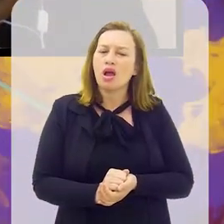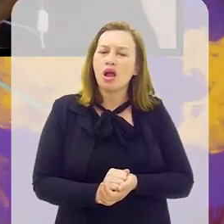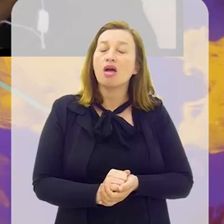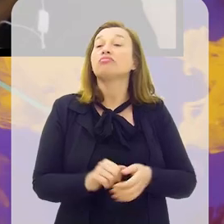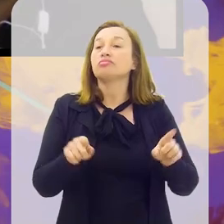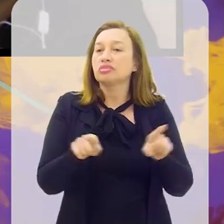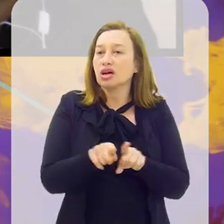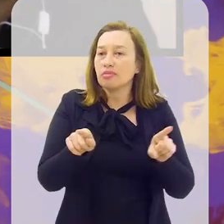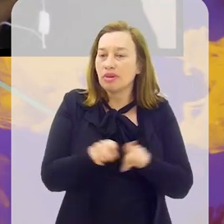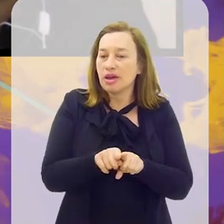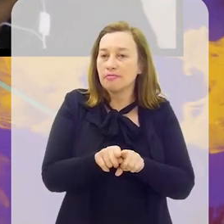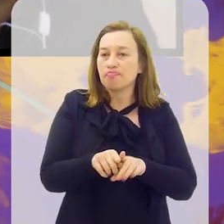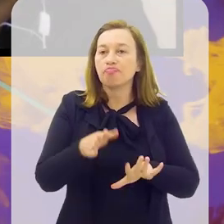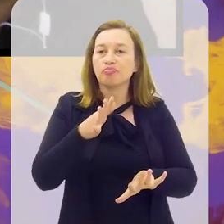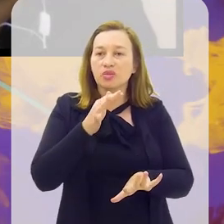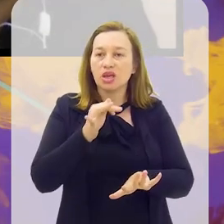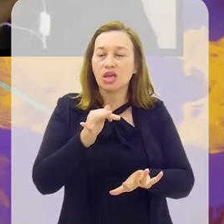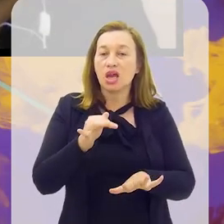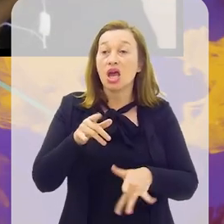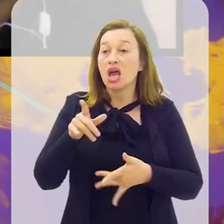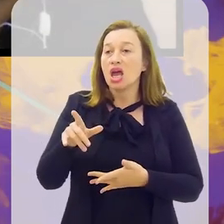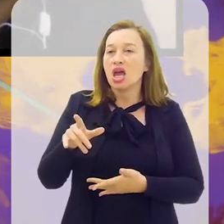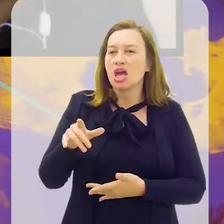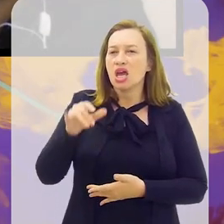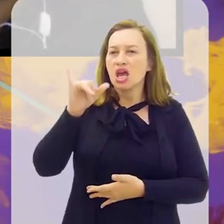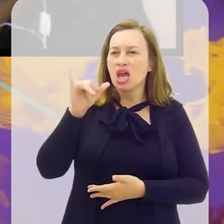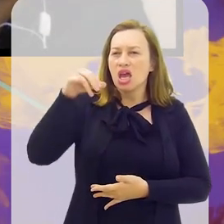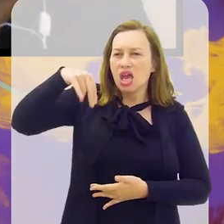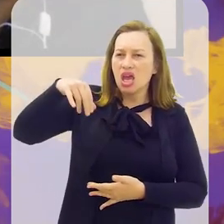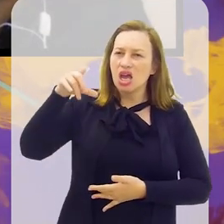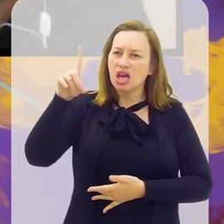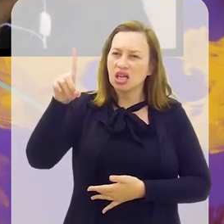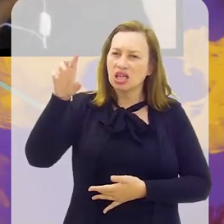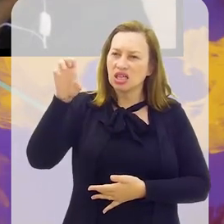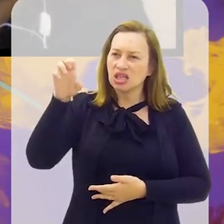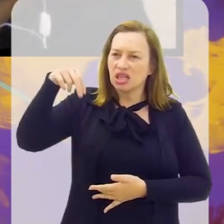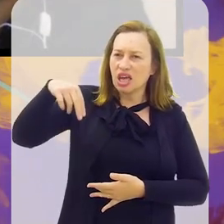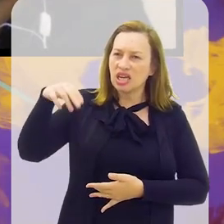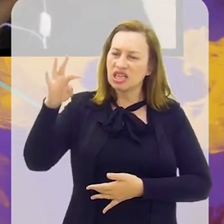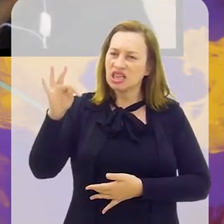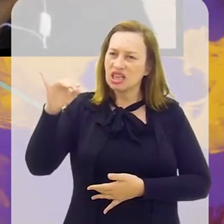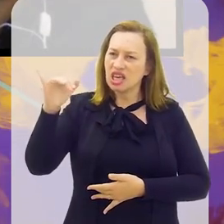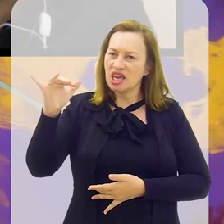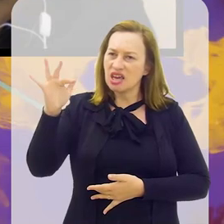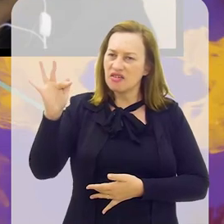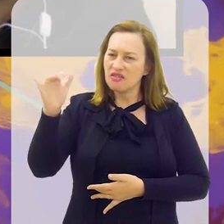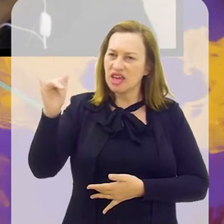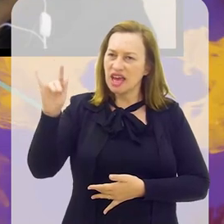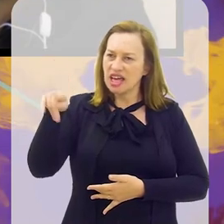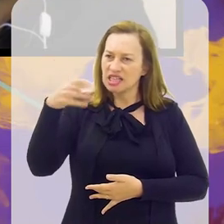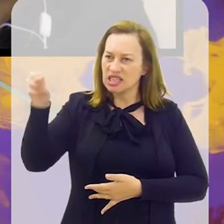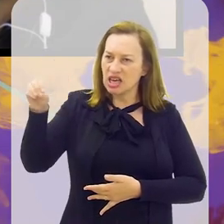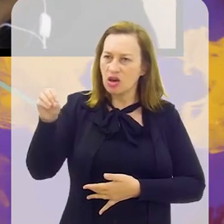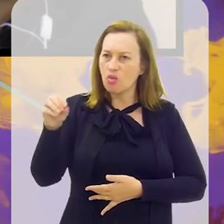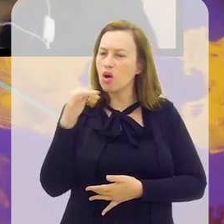identificação eletrônica do torcedor. Por exemplo, no Palmeiras tem isso, né? Se eu não me engano, o Corinthians também tem isso.